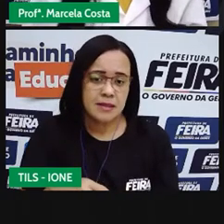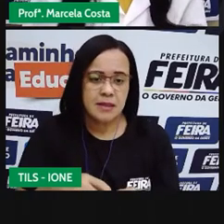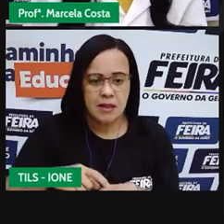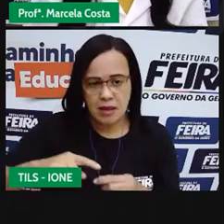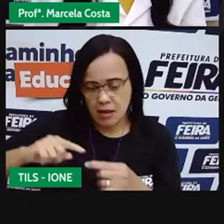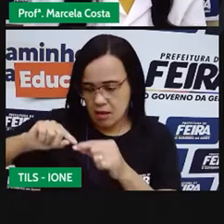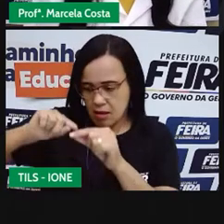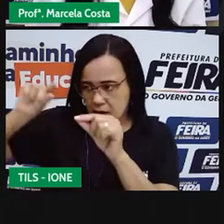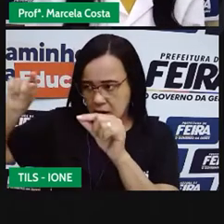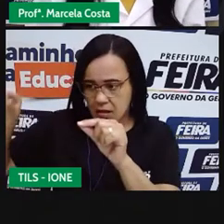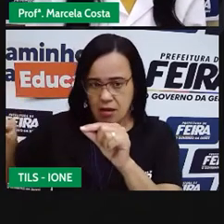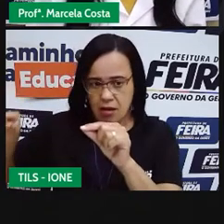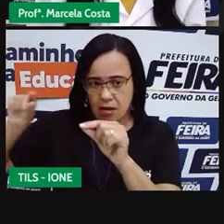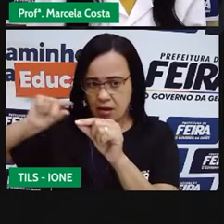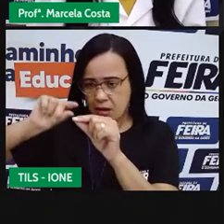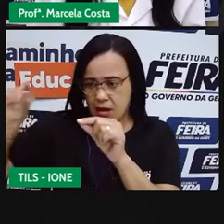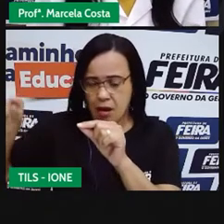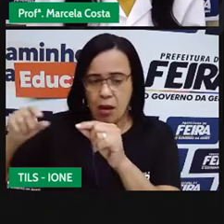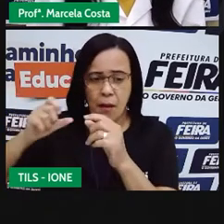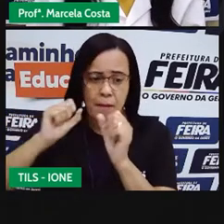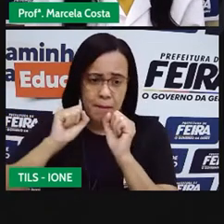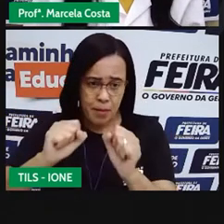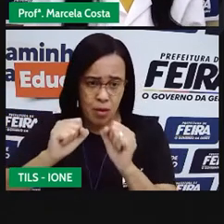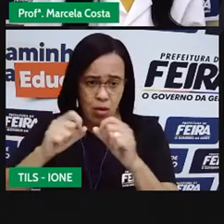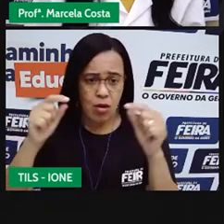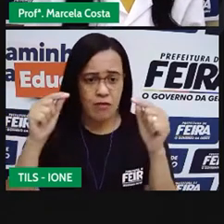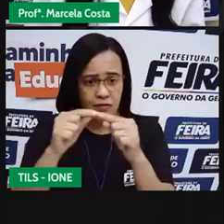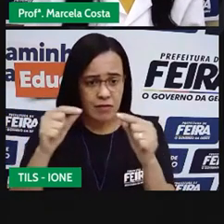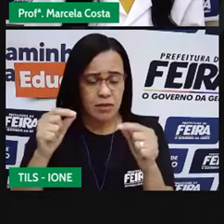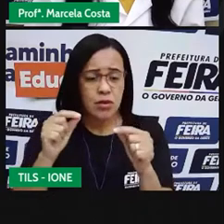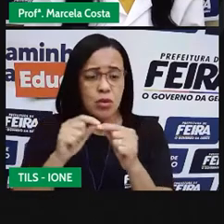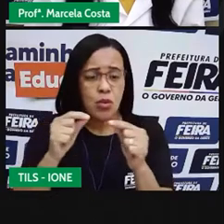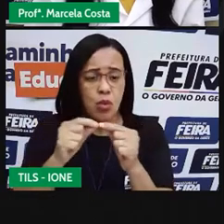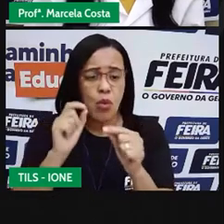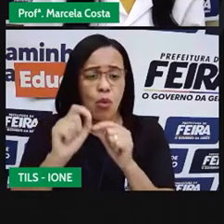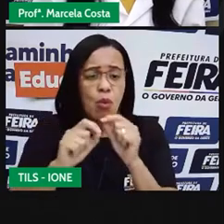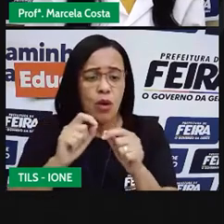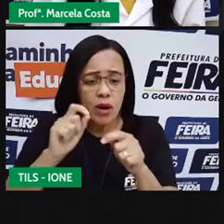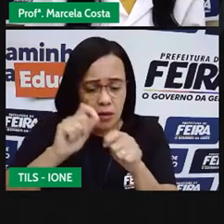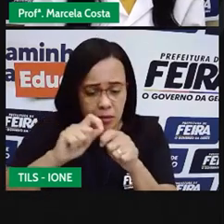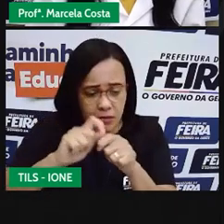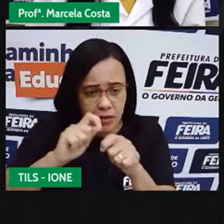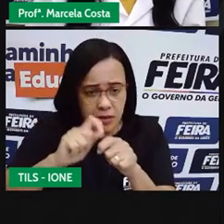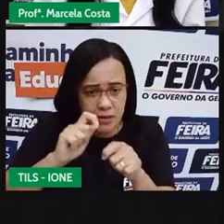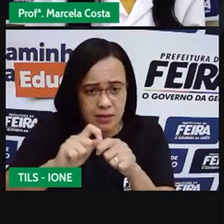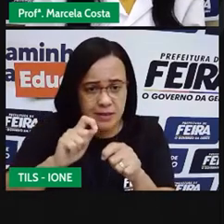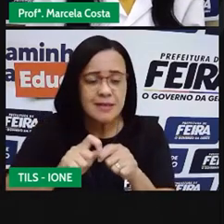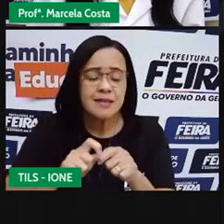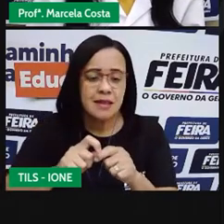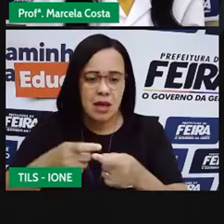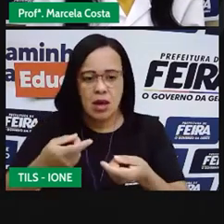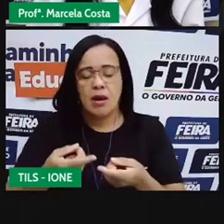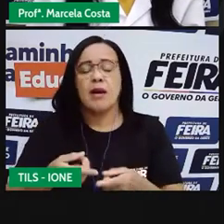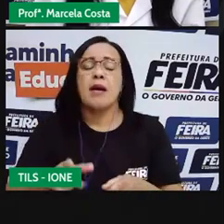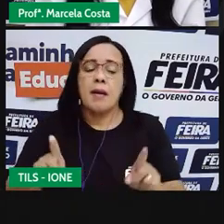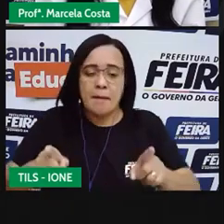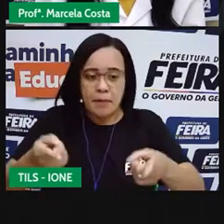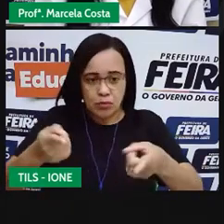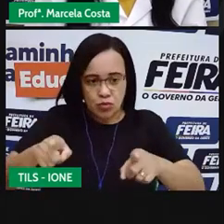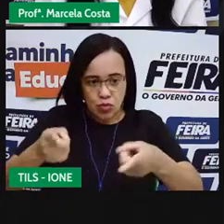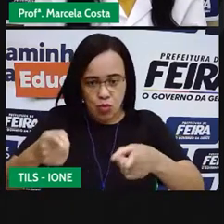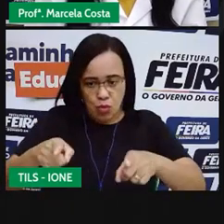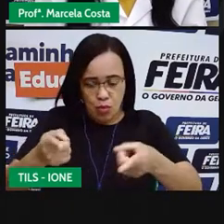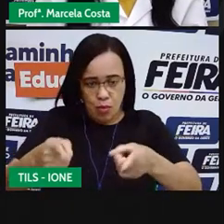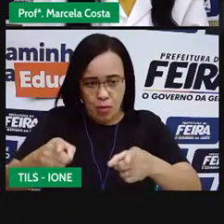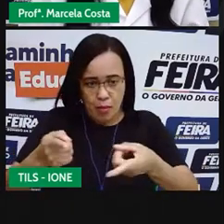com palitos de churrasco ou podem ser feitas com palitos de picolé ou com outros